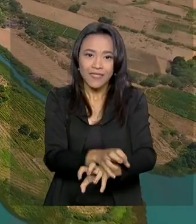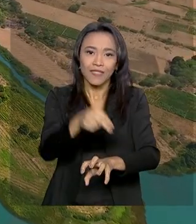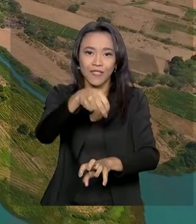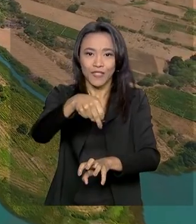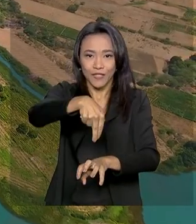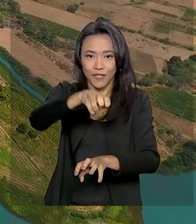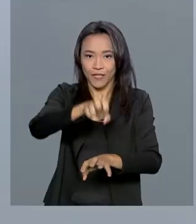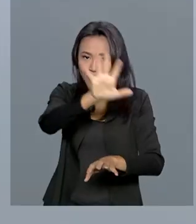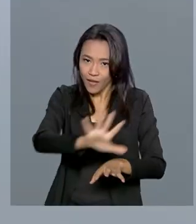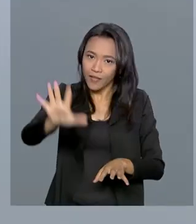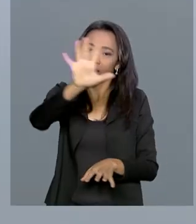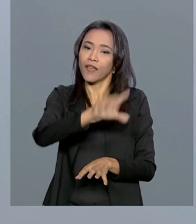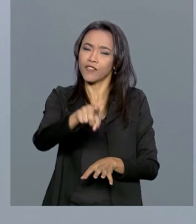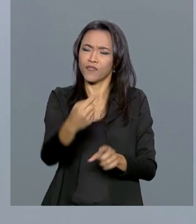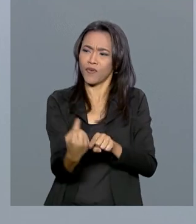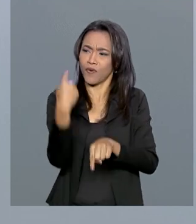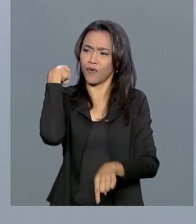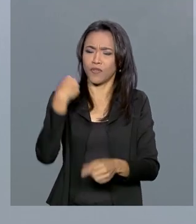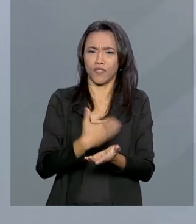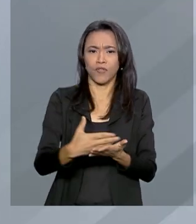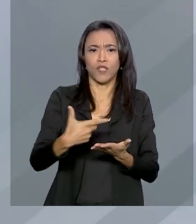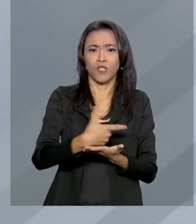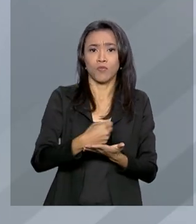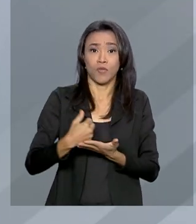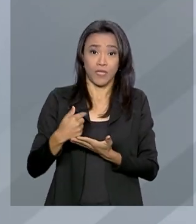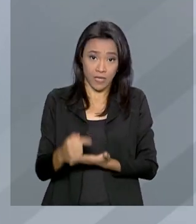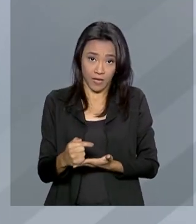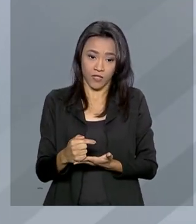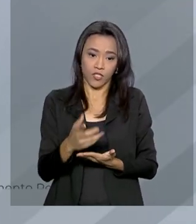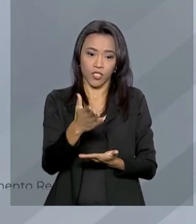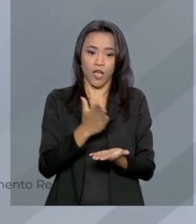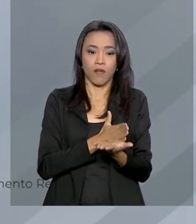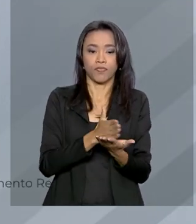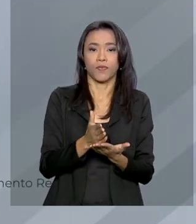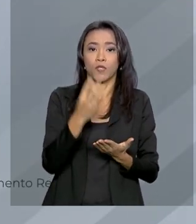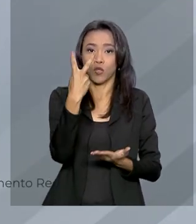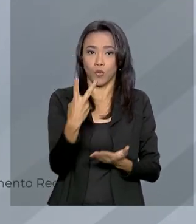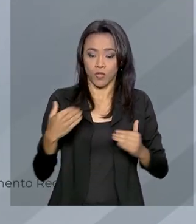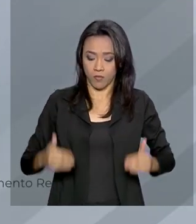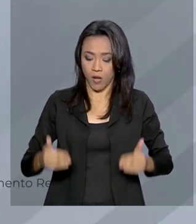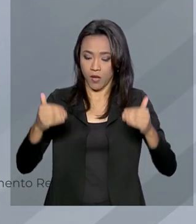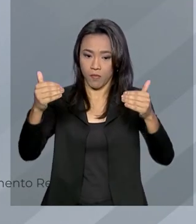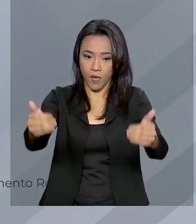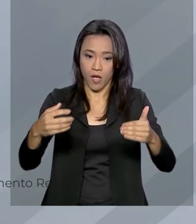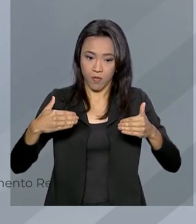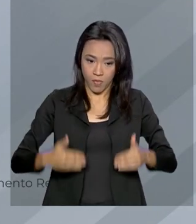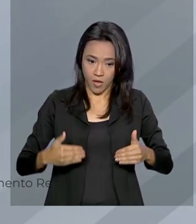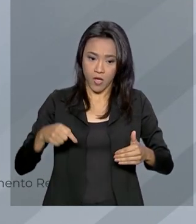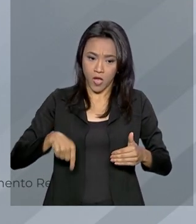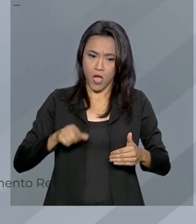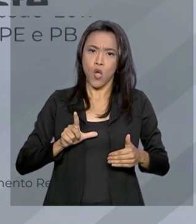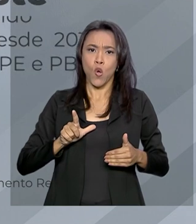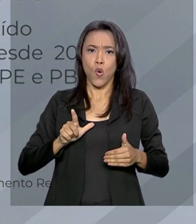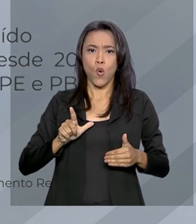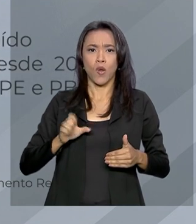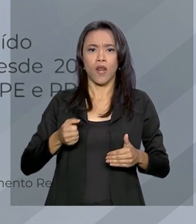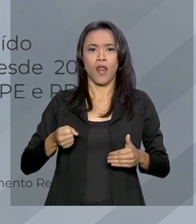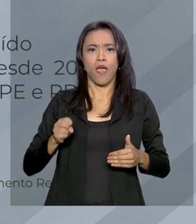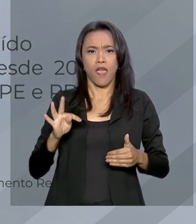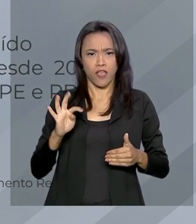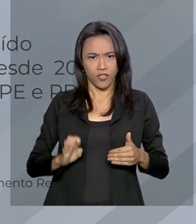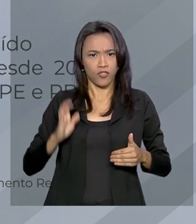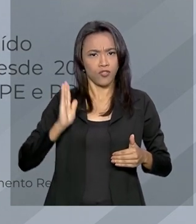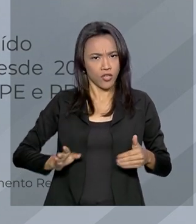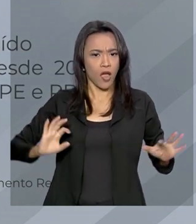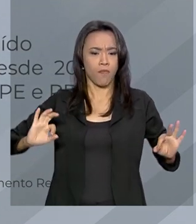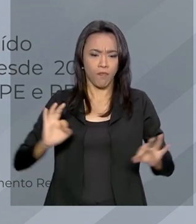2007. A obra foi dividida em dois eixos. O Eixo Leste, já totalmente construído e operando